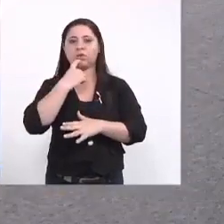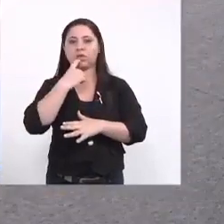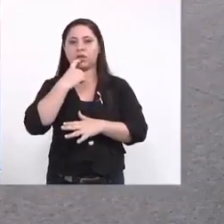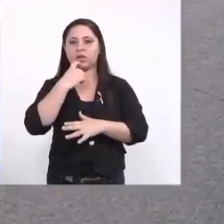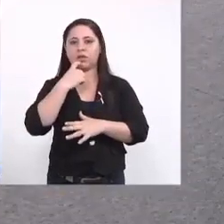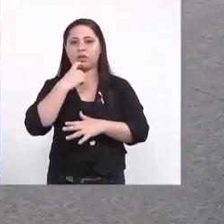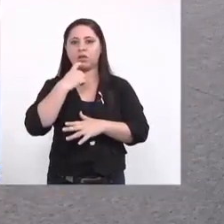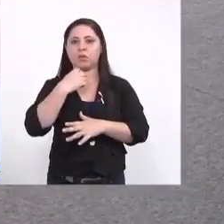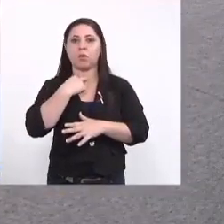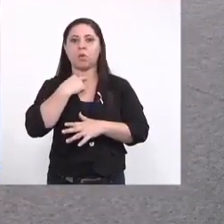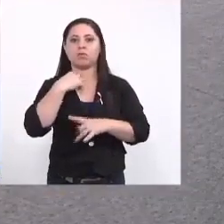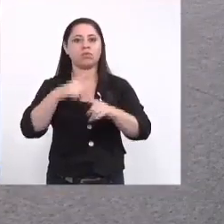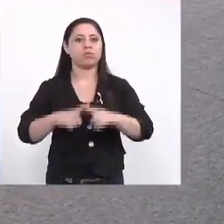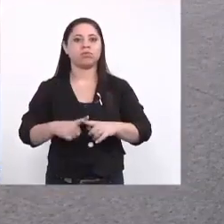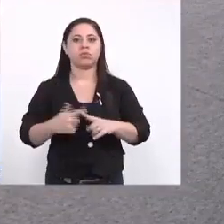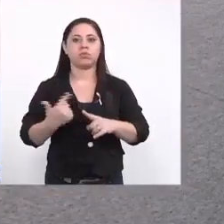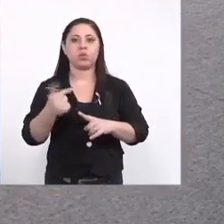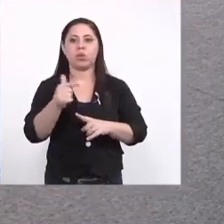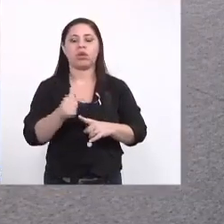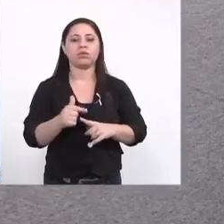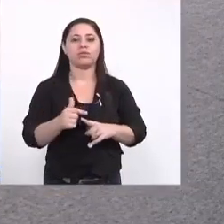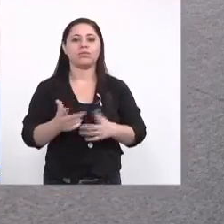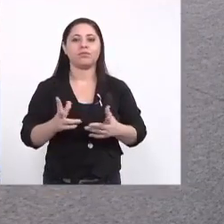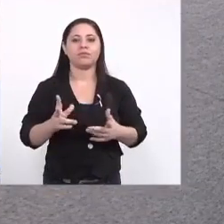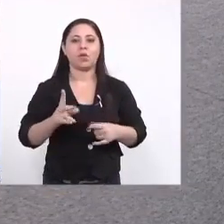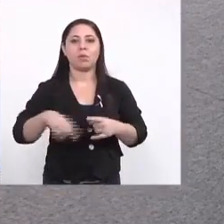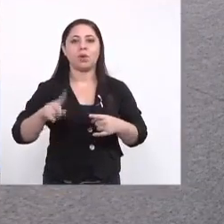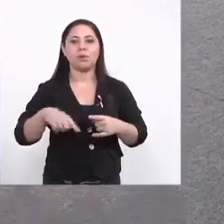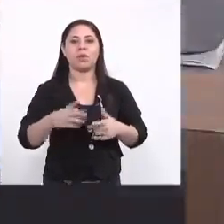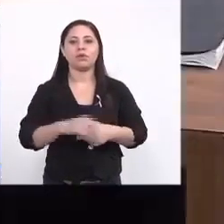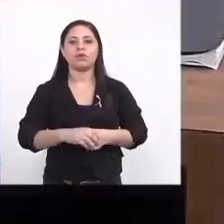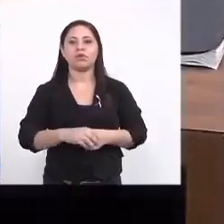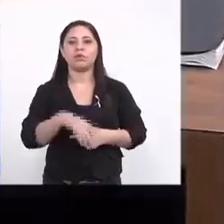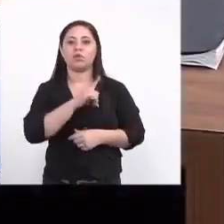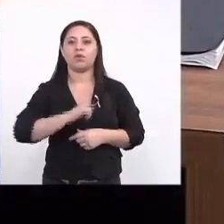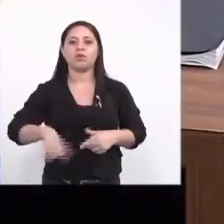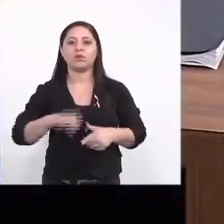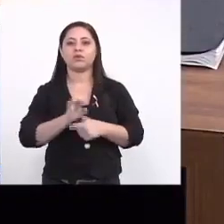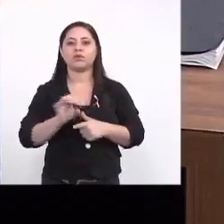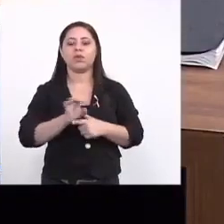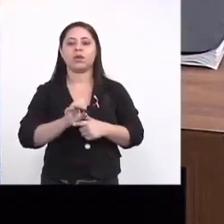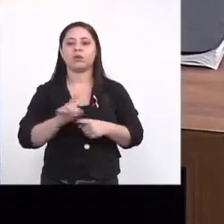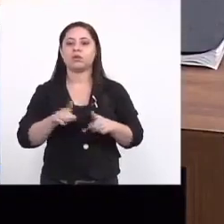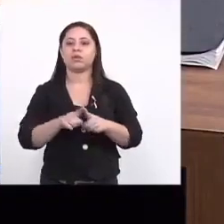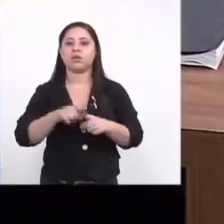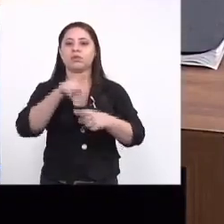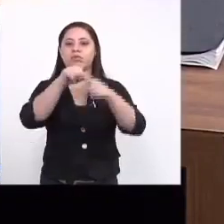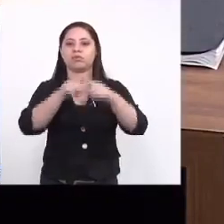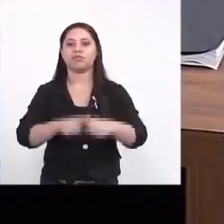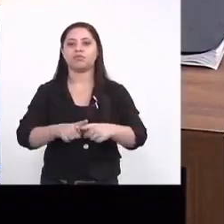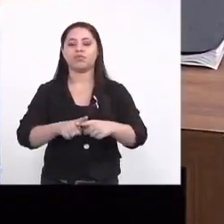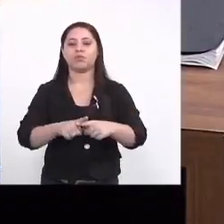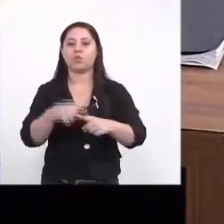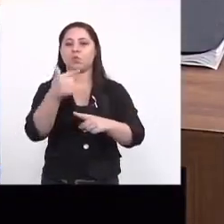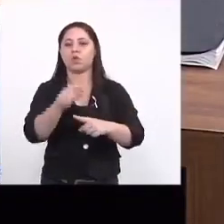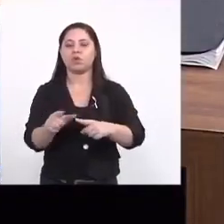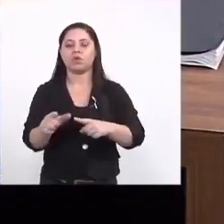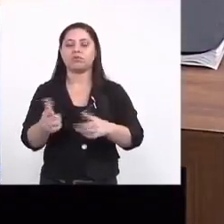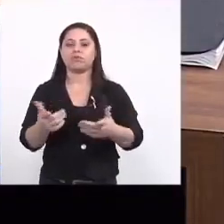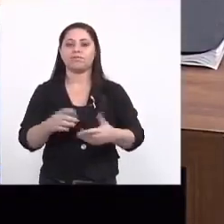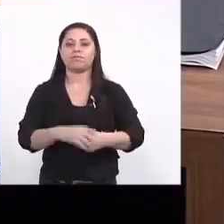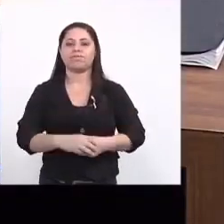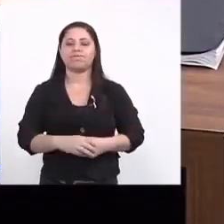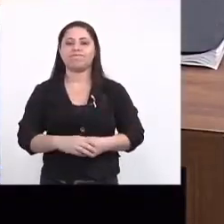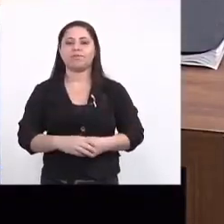intervino porque não tem concurso né e esse governo do estado também não faz concurso o Rafael sabe então os números que